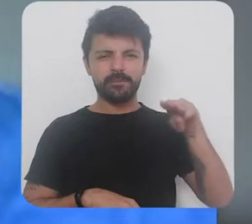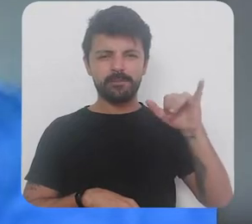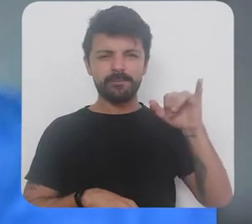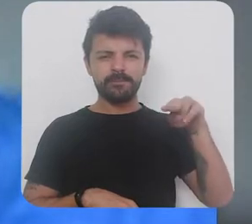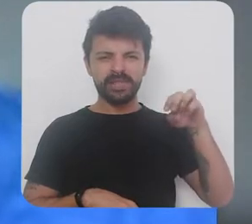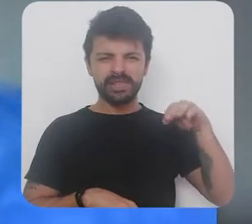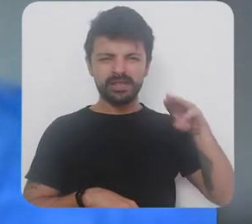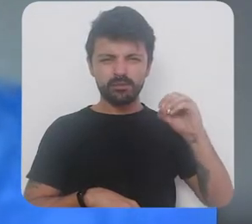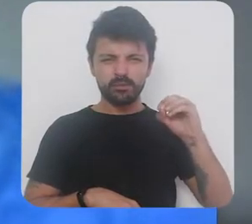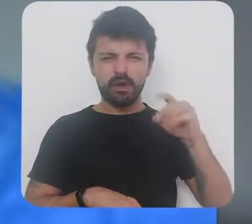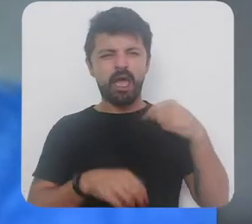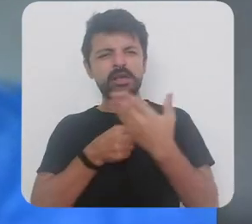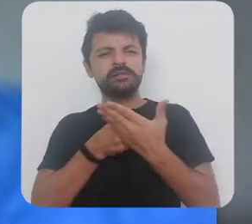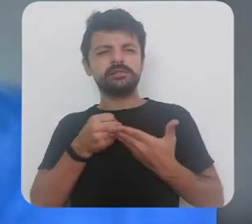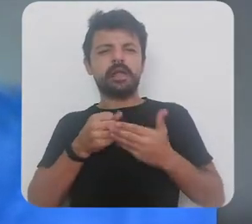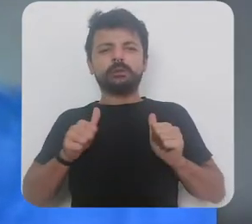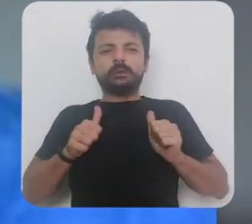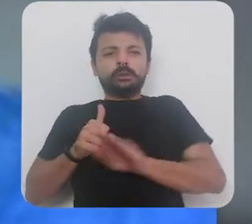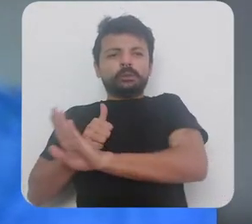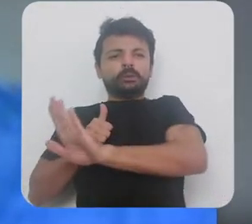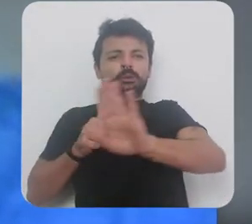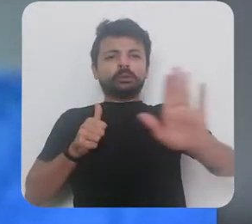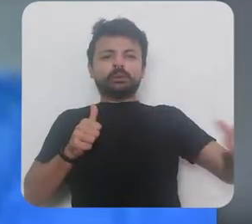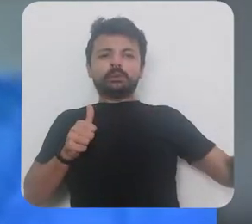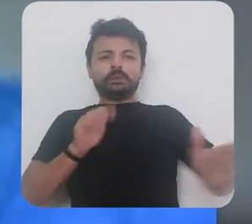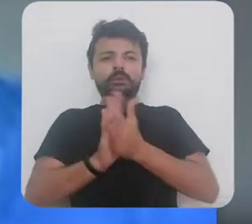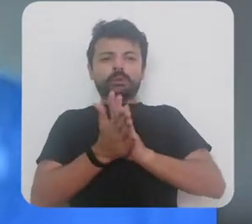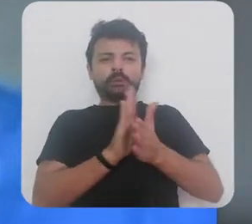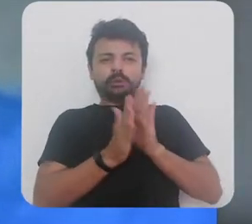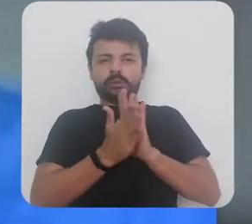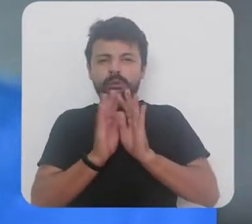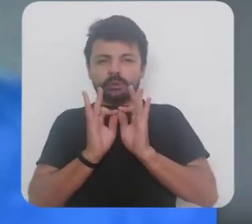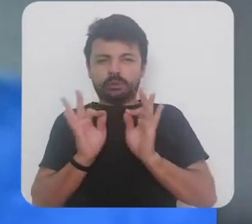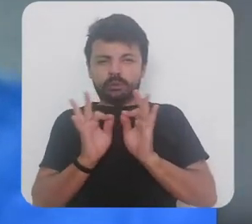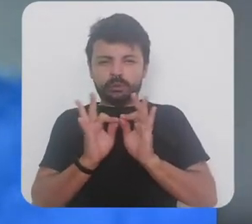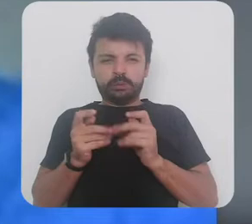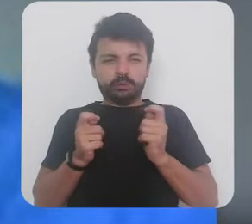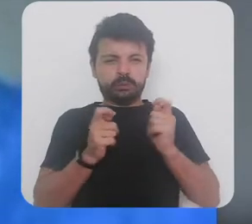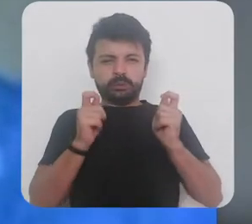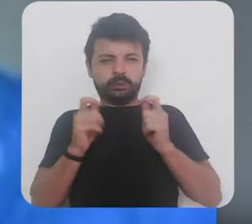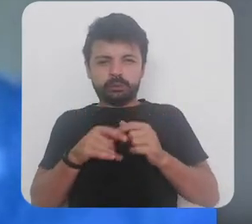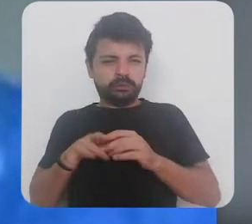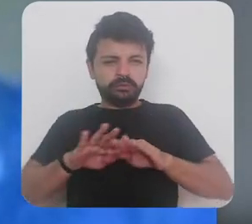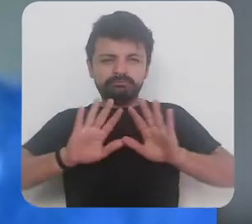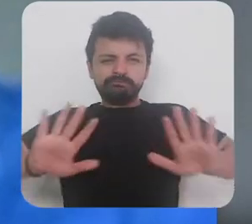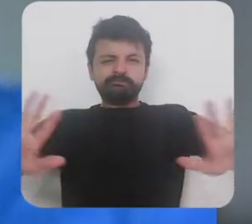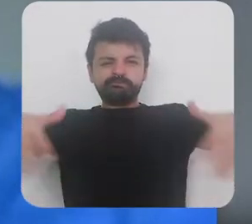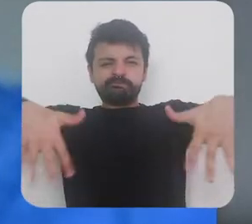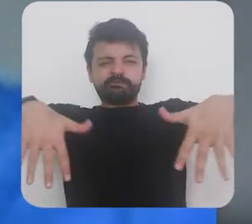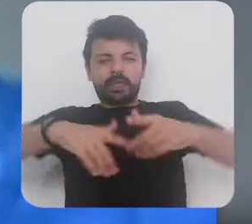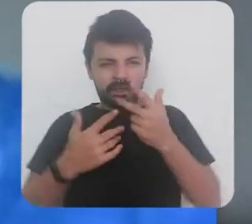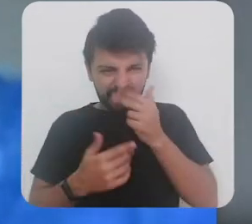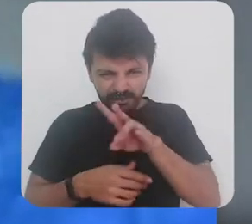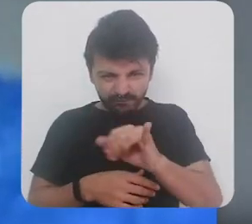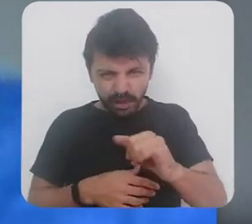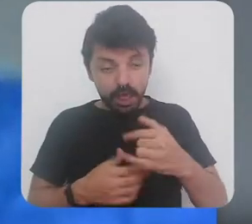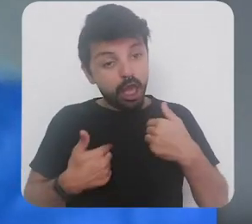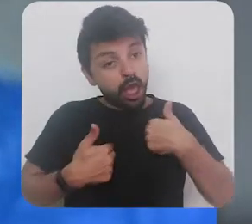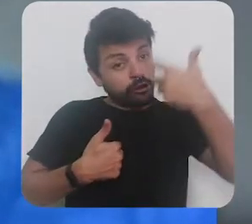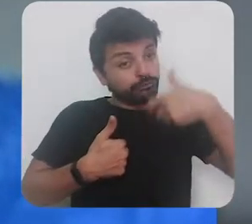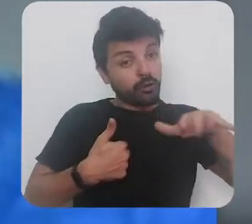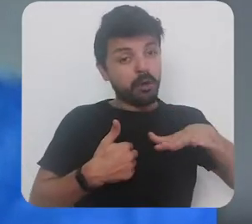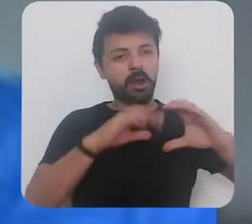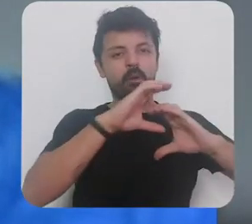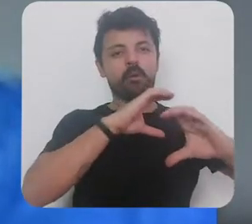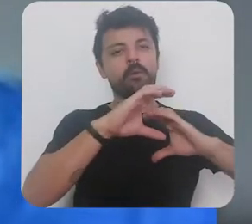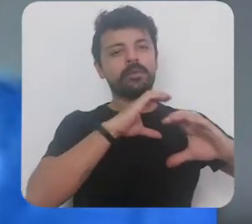pelo Ministério da Economia ou seja isso no meu ponto de vista leigo do pessoal da